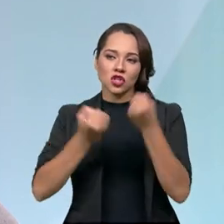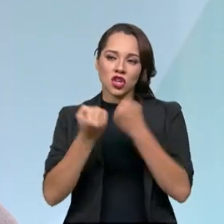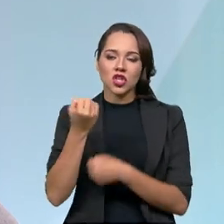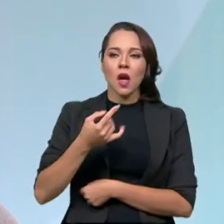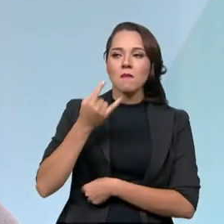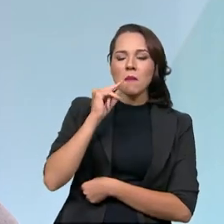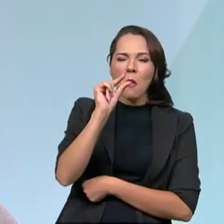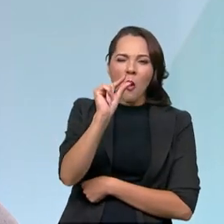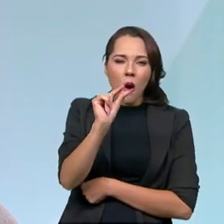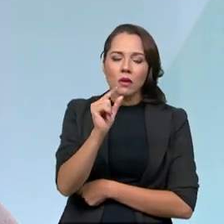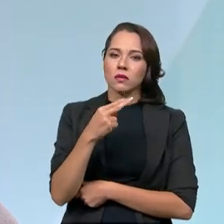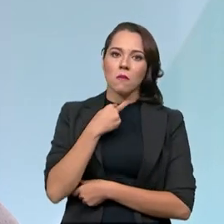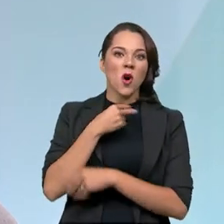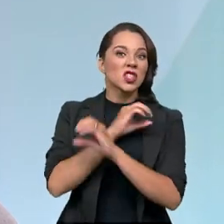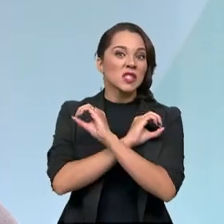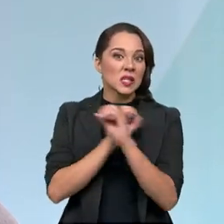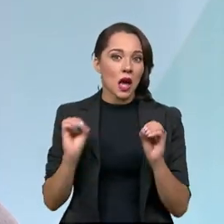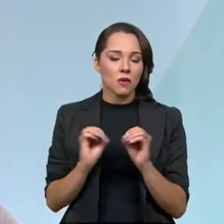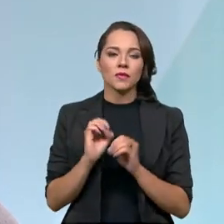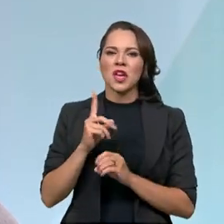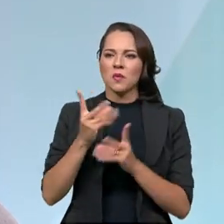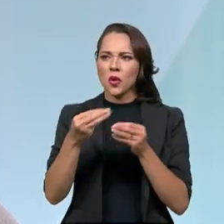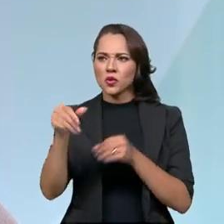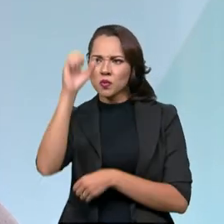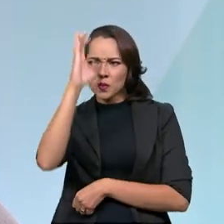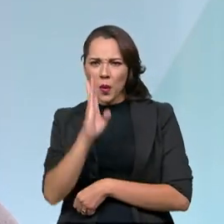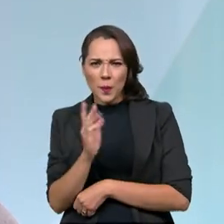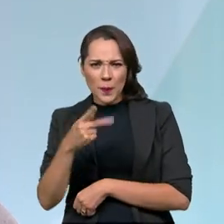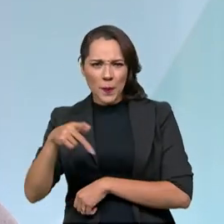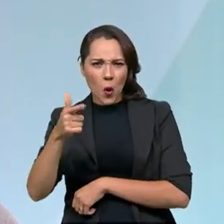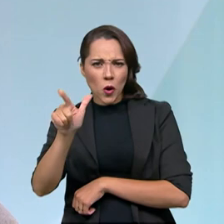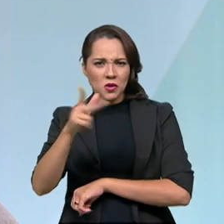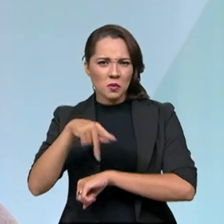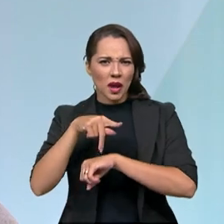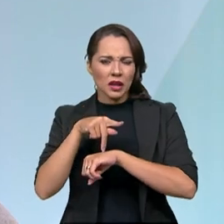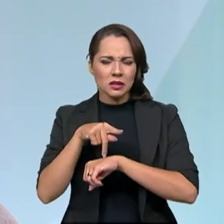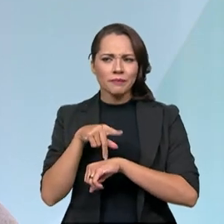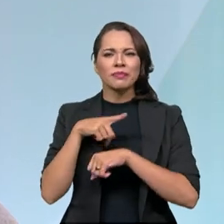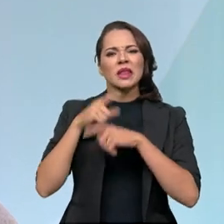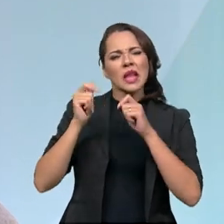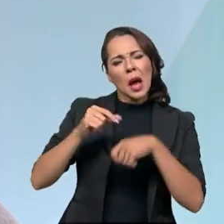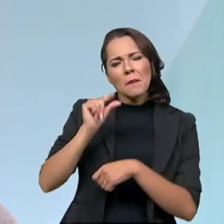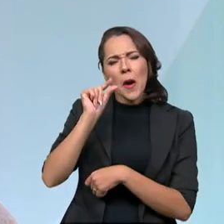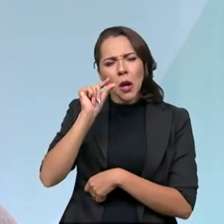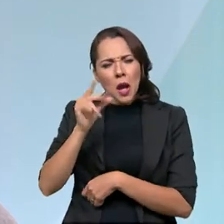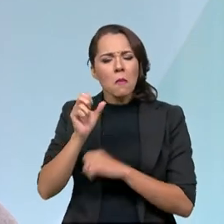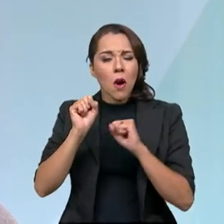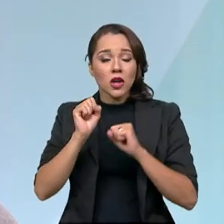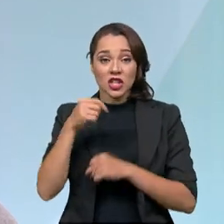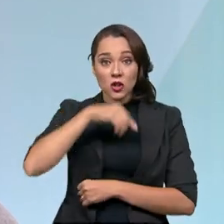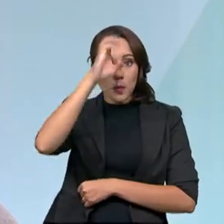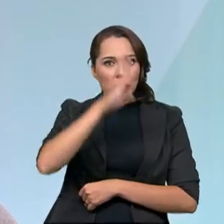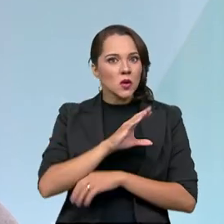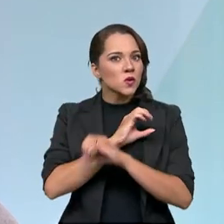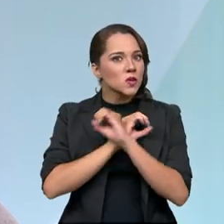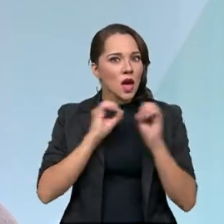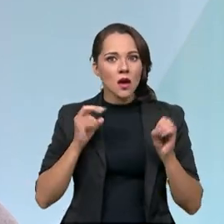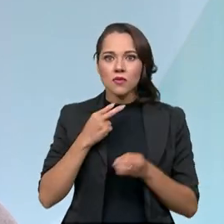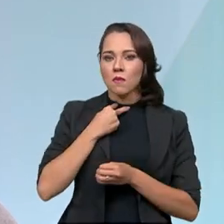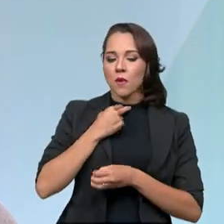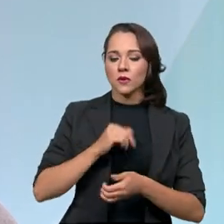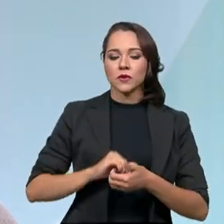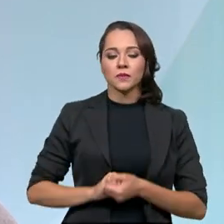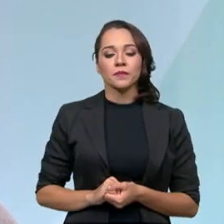direção. Então, em muitos países existe uma margem no Brasil e isso não é admitido. Mas o mais importante de todos esses